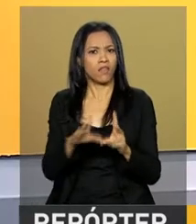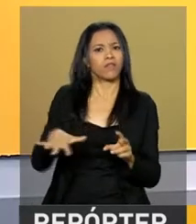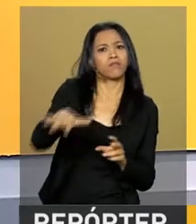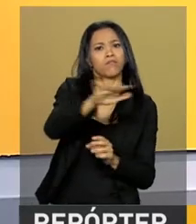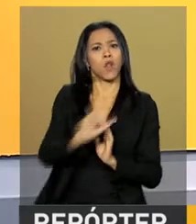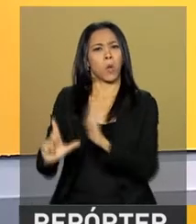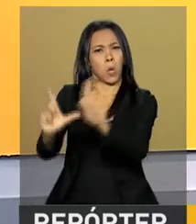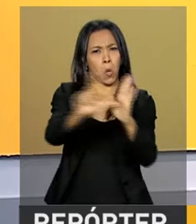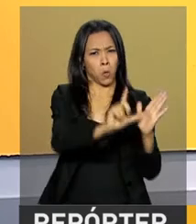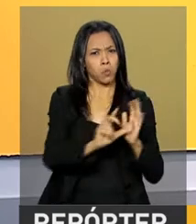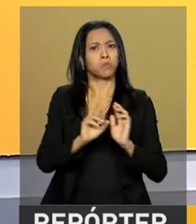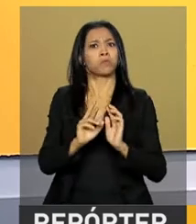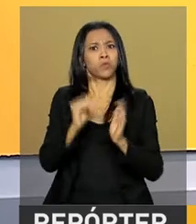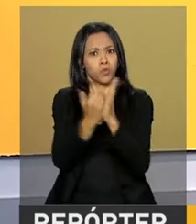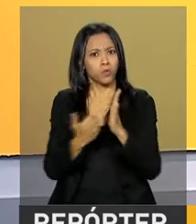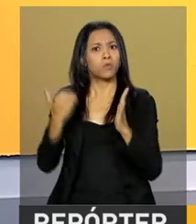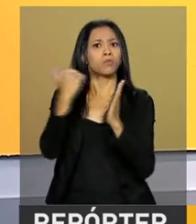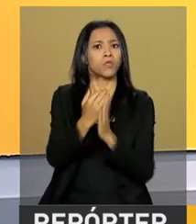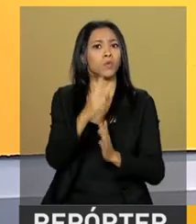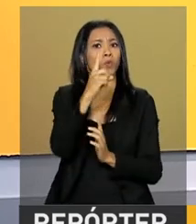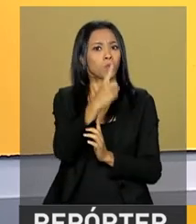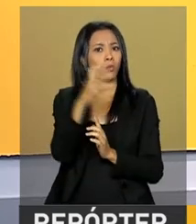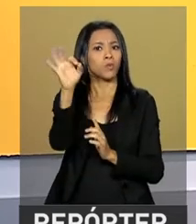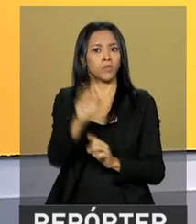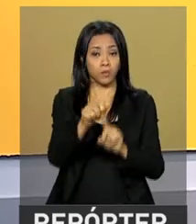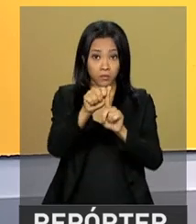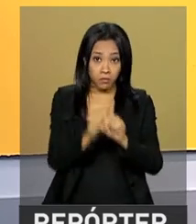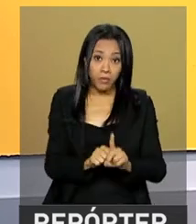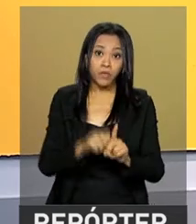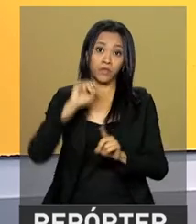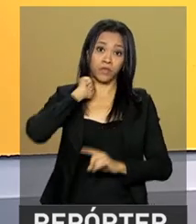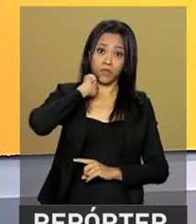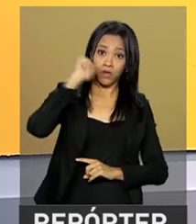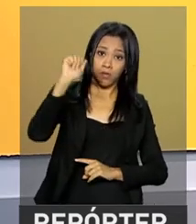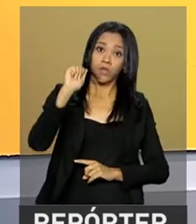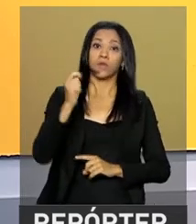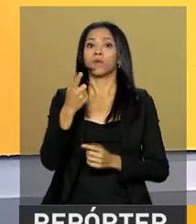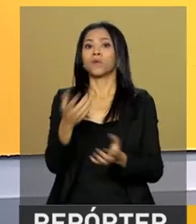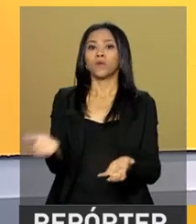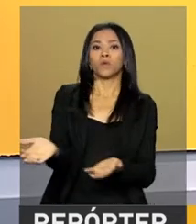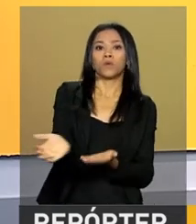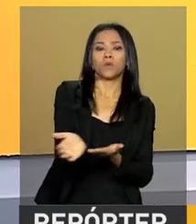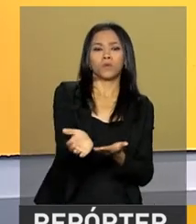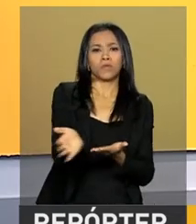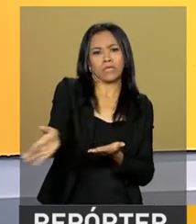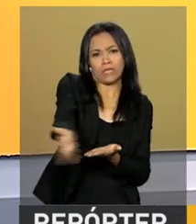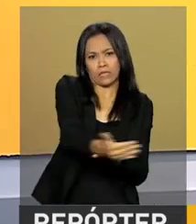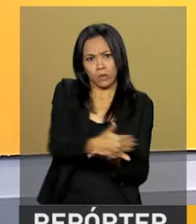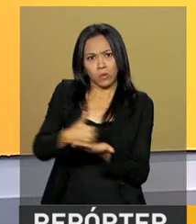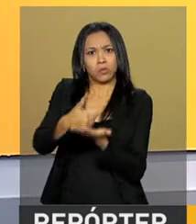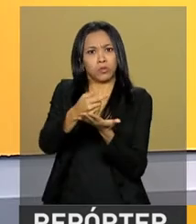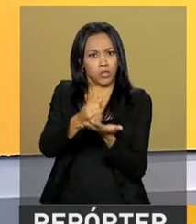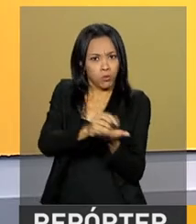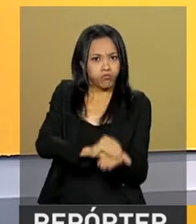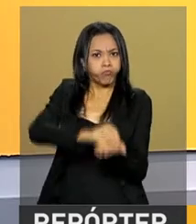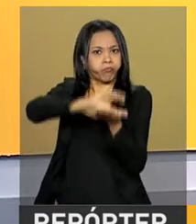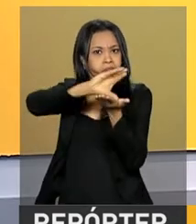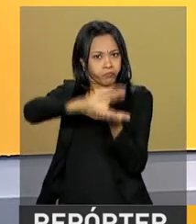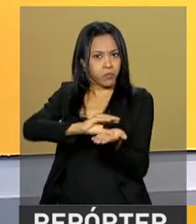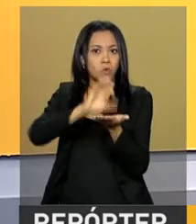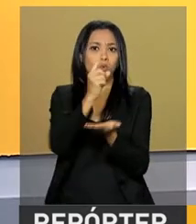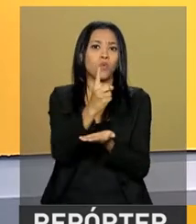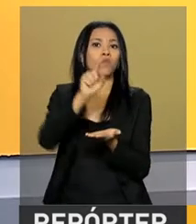varejista subiram 1% em abril. A receita nominal do setor também cresceu 1